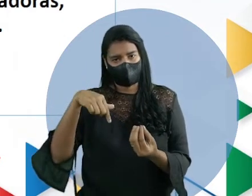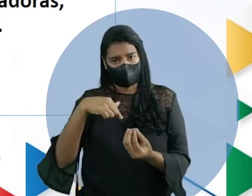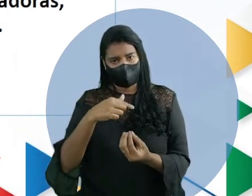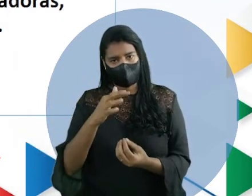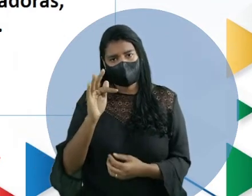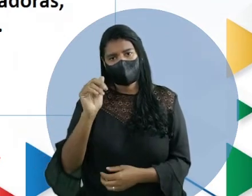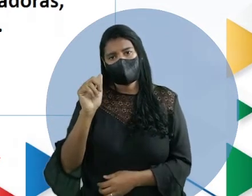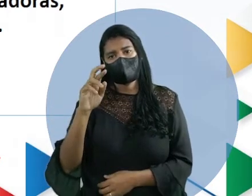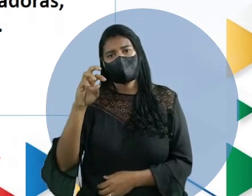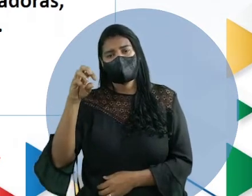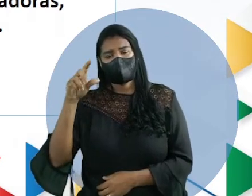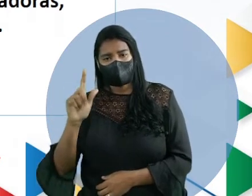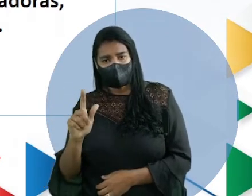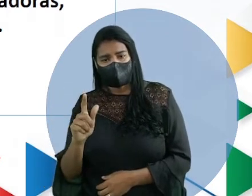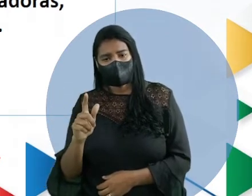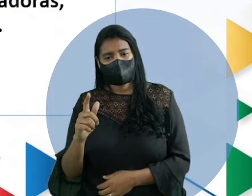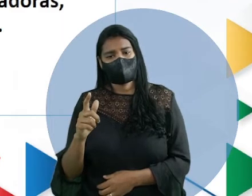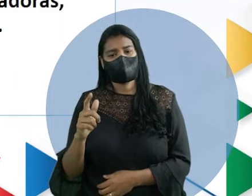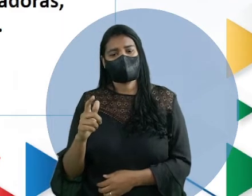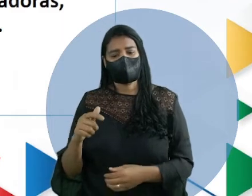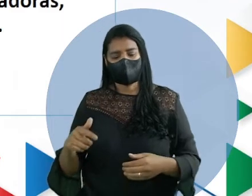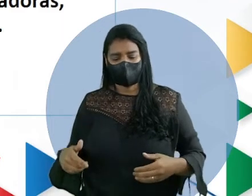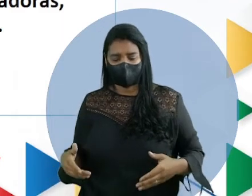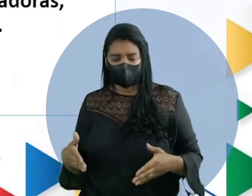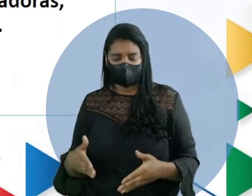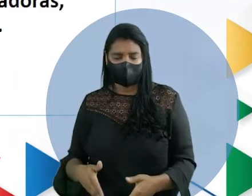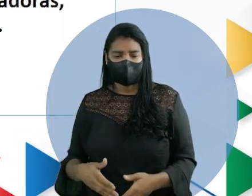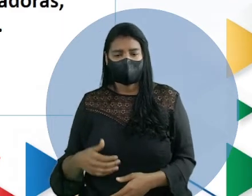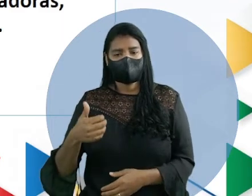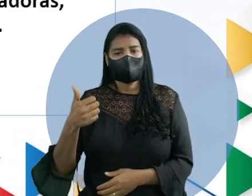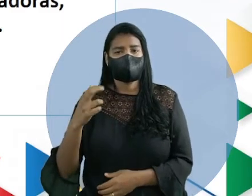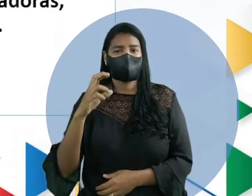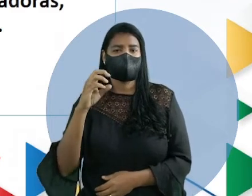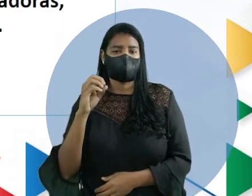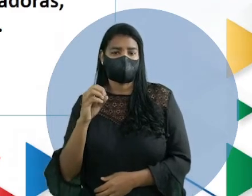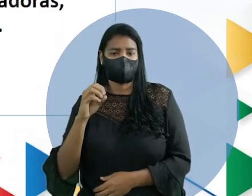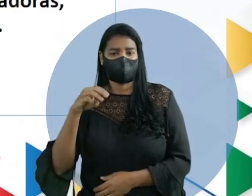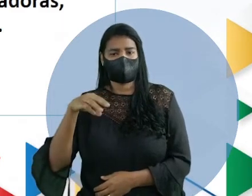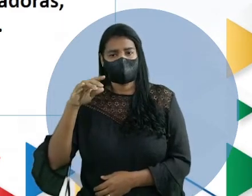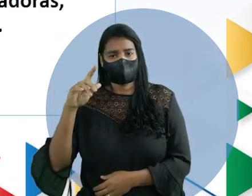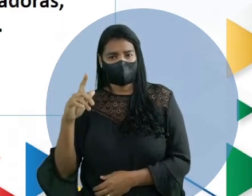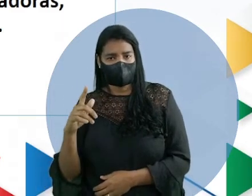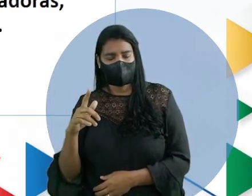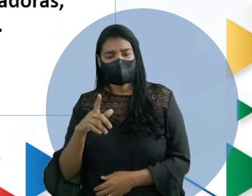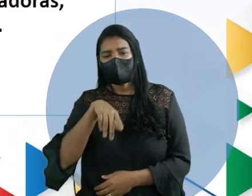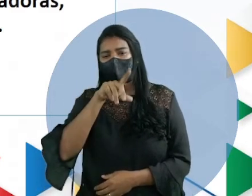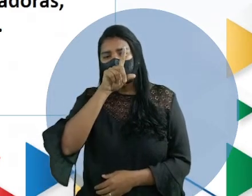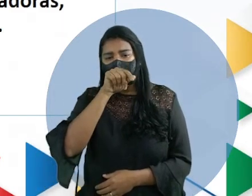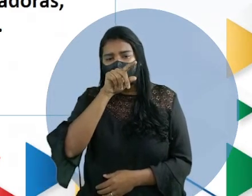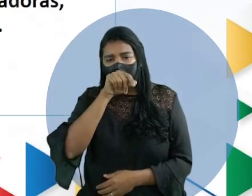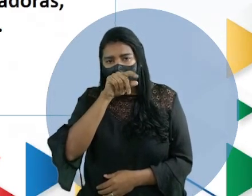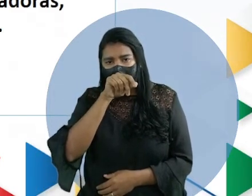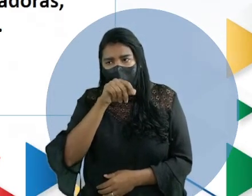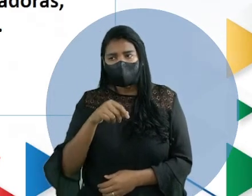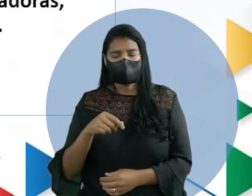e a do Cemitério. Cerca de 150 mil aves vivem no local, entre espécies